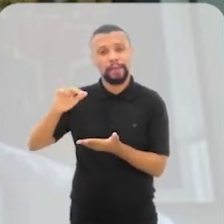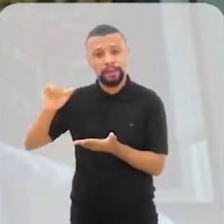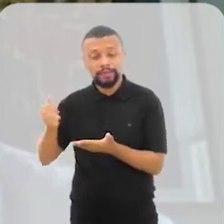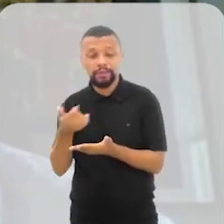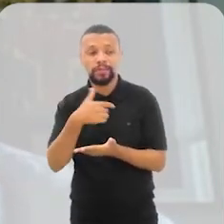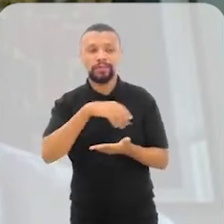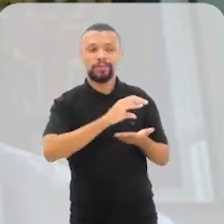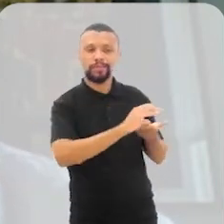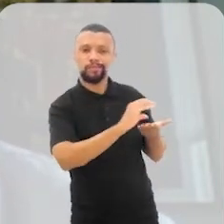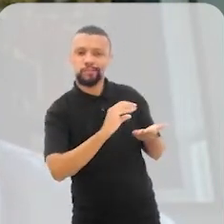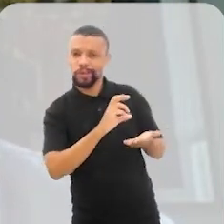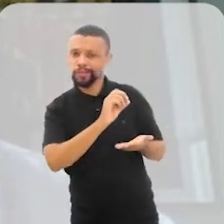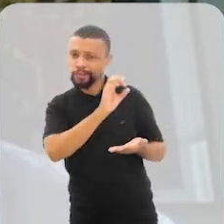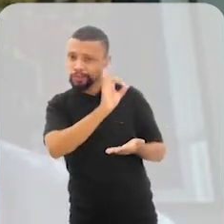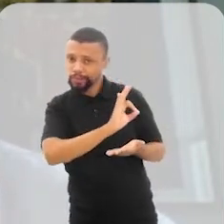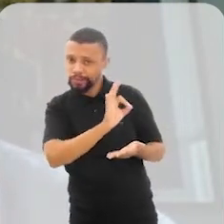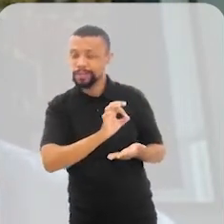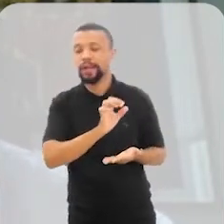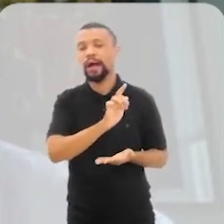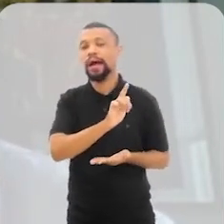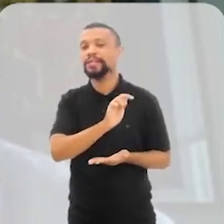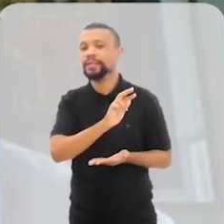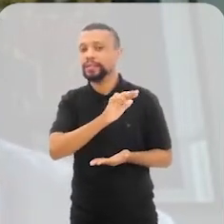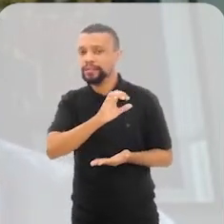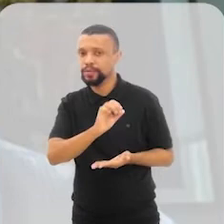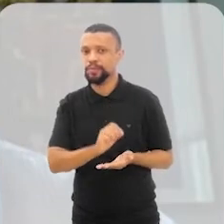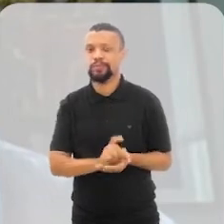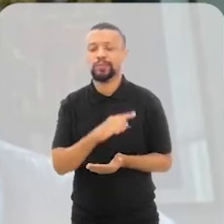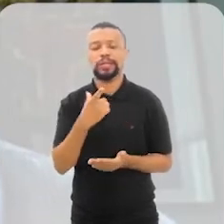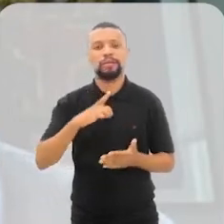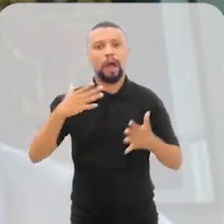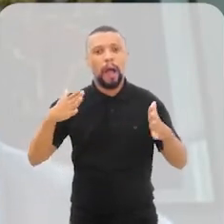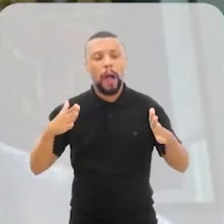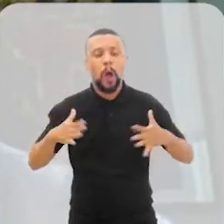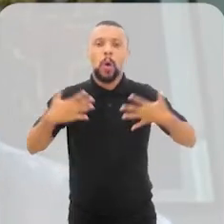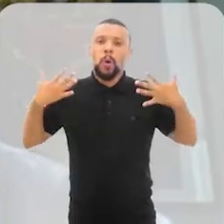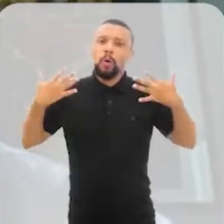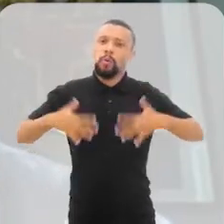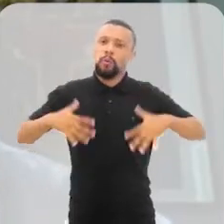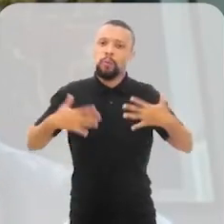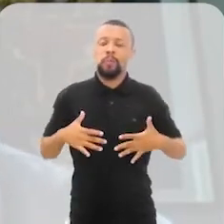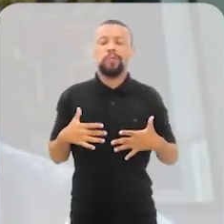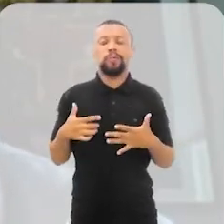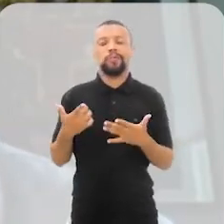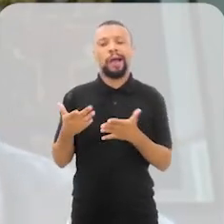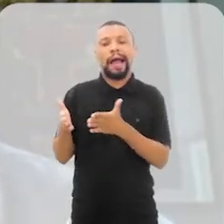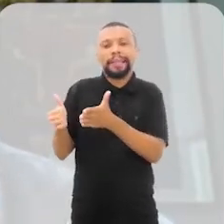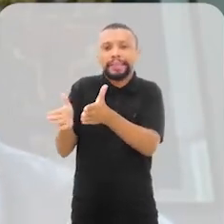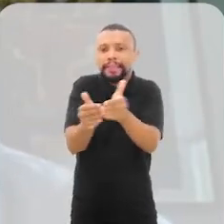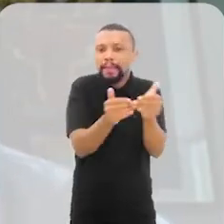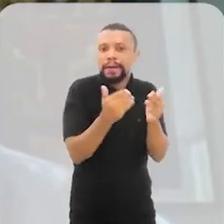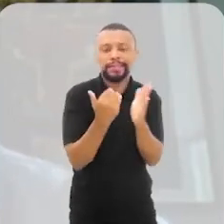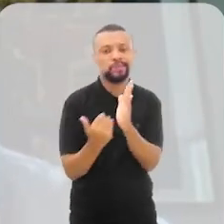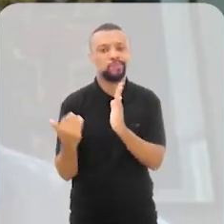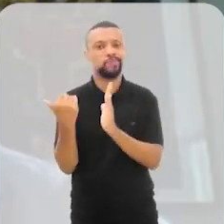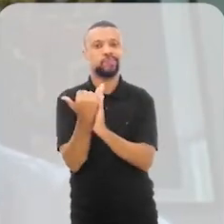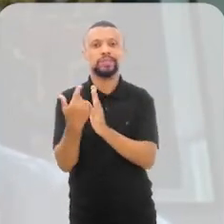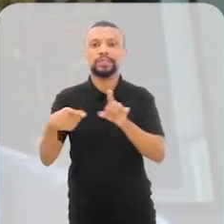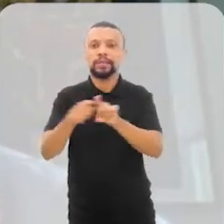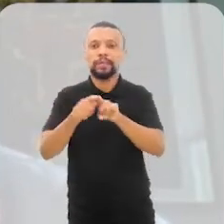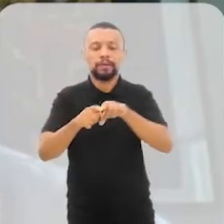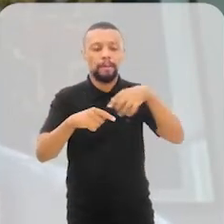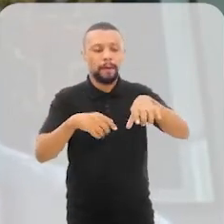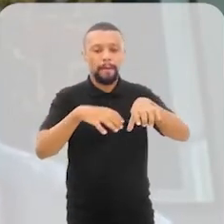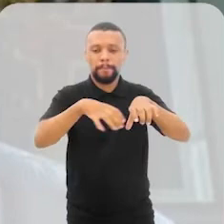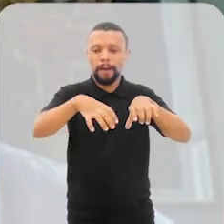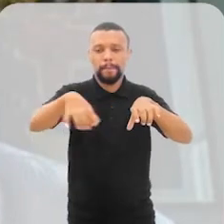financiamento da AGRI. E tivemos uma, eu diria que uma surpresa até com a alta demanda e com a distribuição geográfica dessa